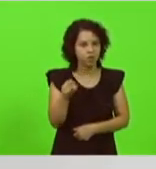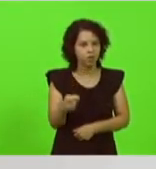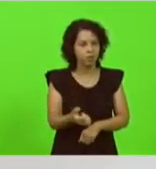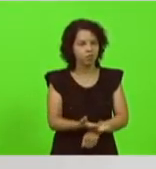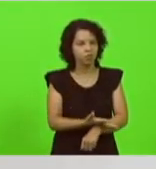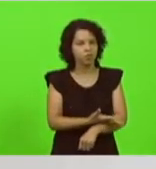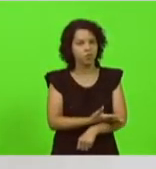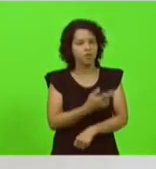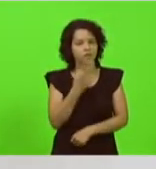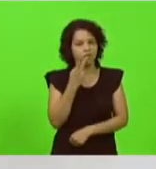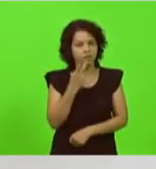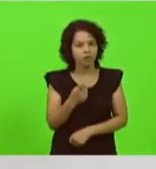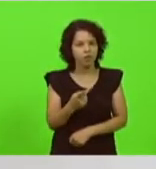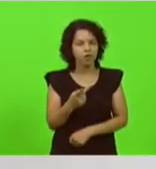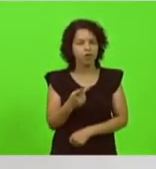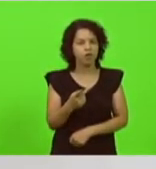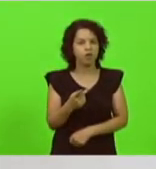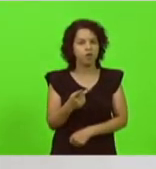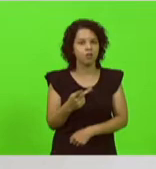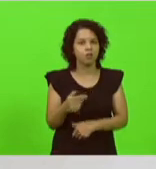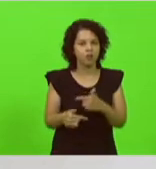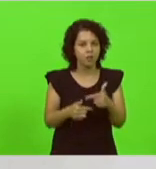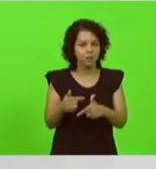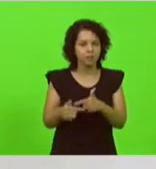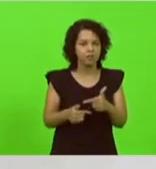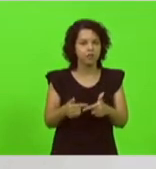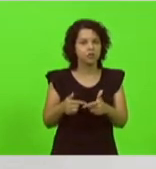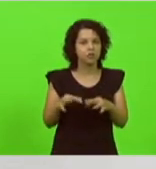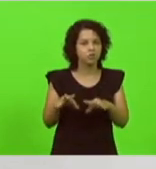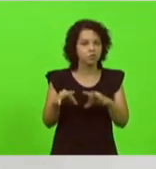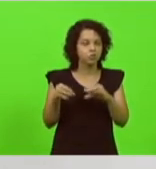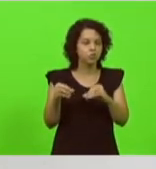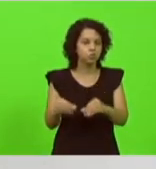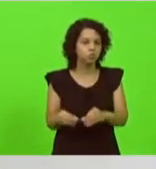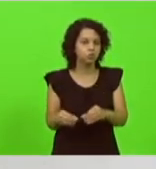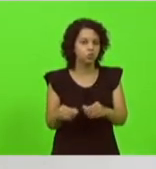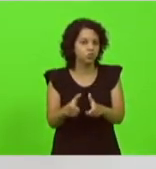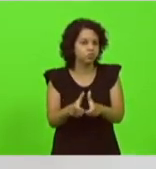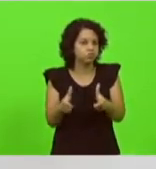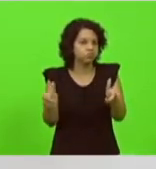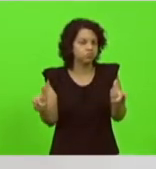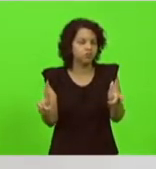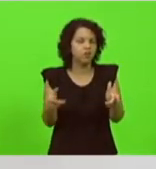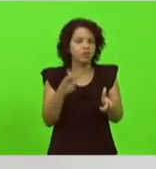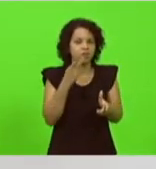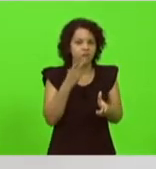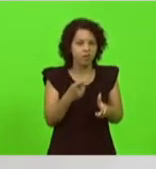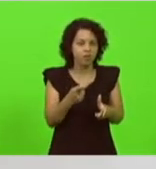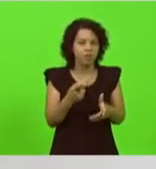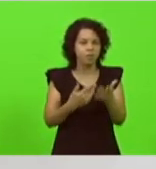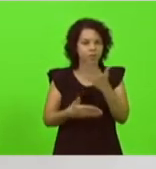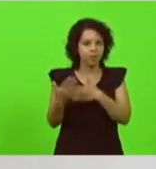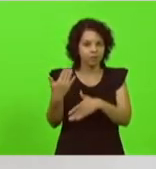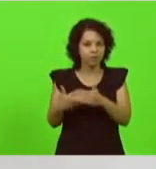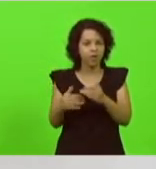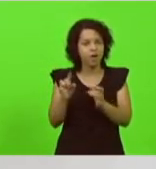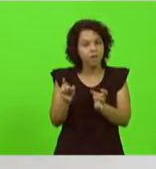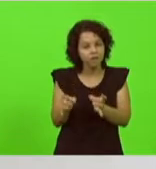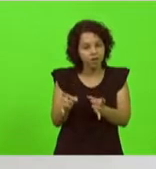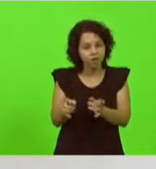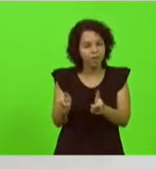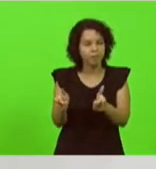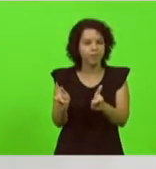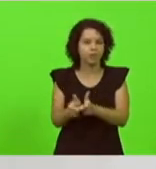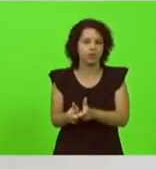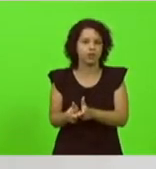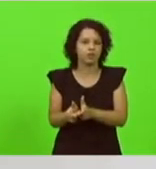chamava o seu pequeno negócio de que tudo isso de que esse grande negócio tudo isso um dia foi chamado de uma vendinha então